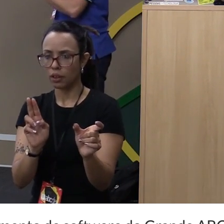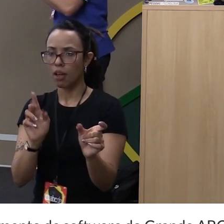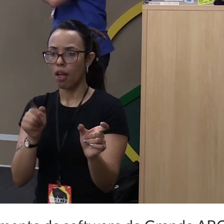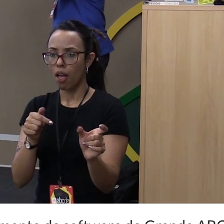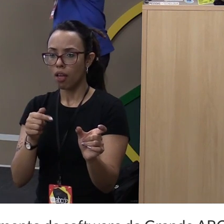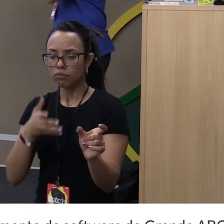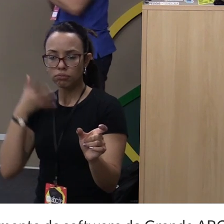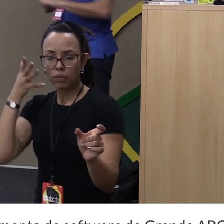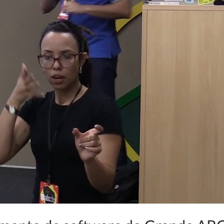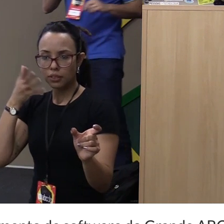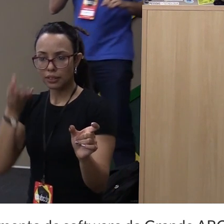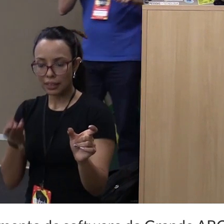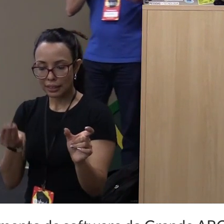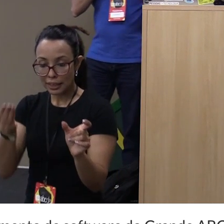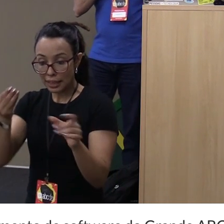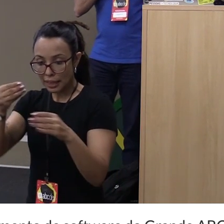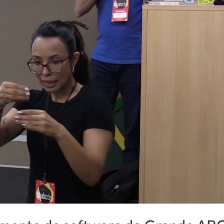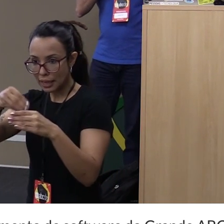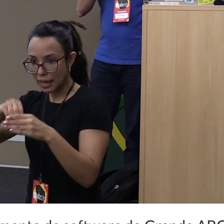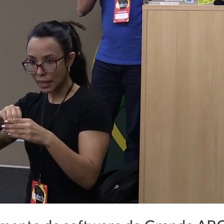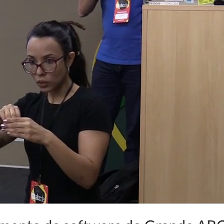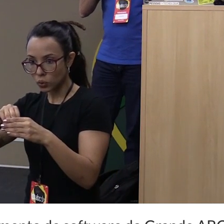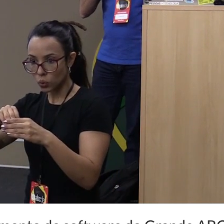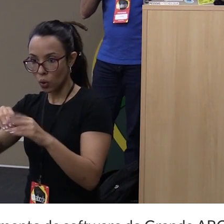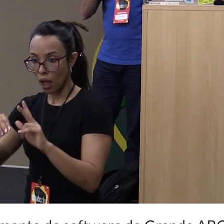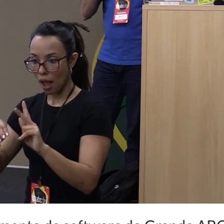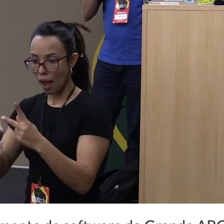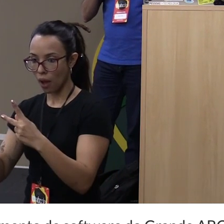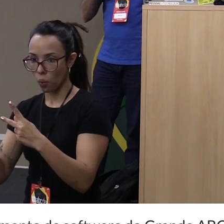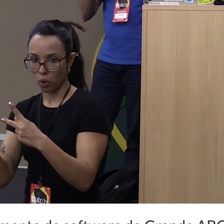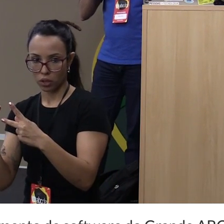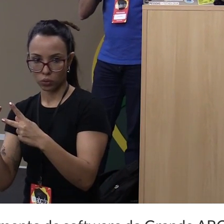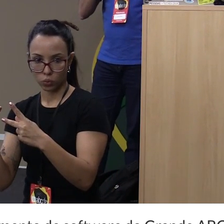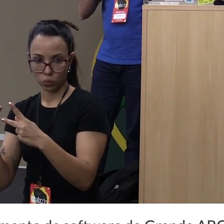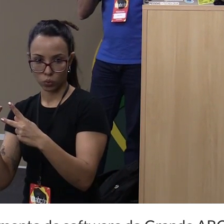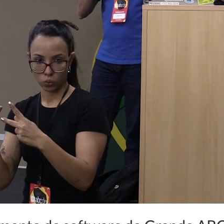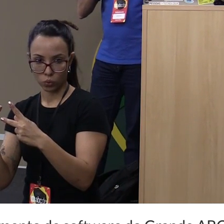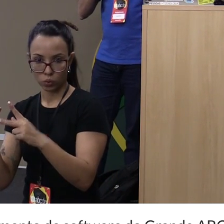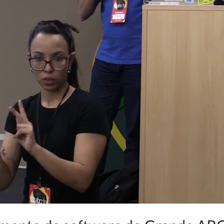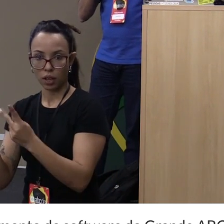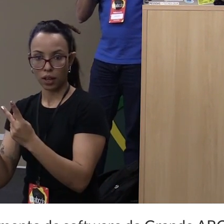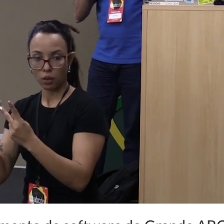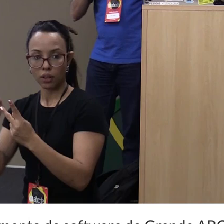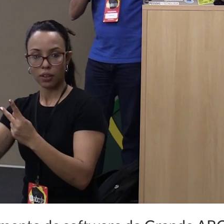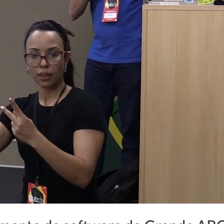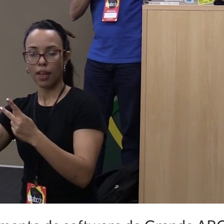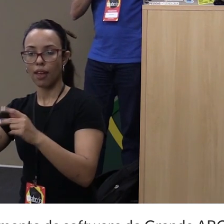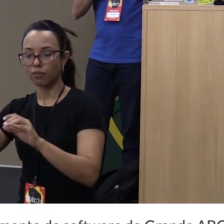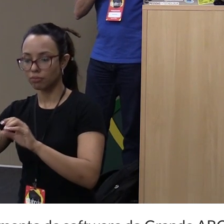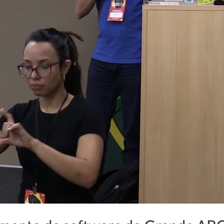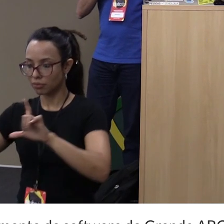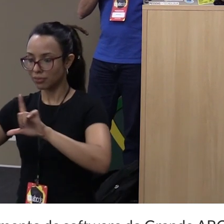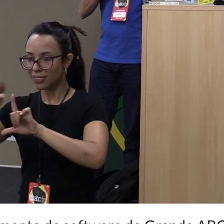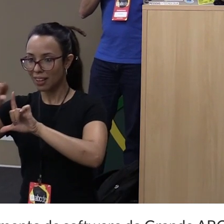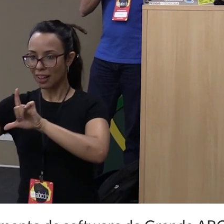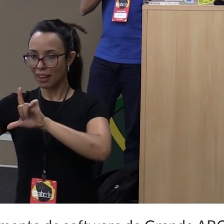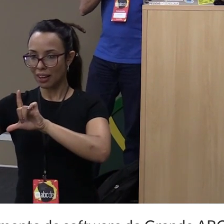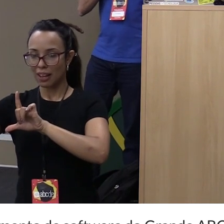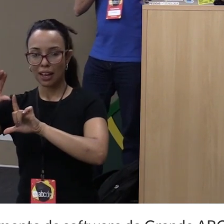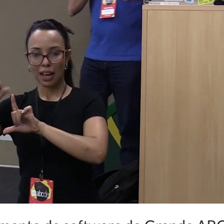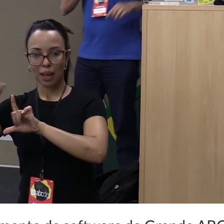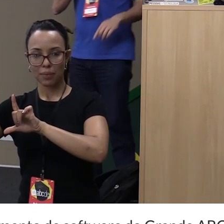nome do palestrante está dentro de um H4, uma tag H4, que é um cabeçalho HTML. Então,